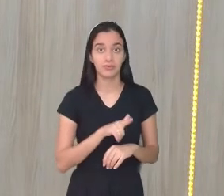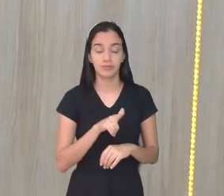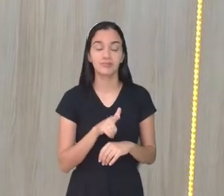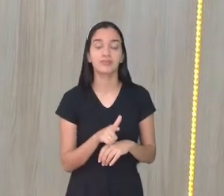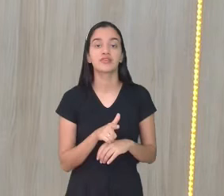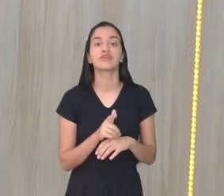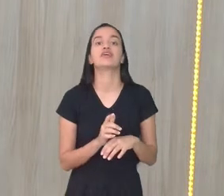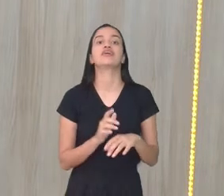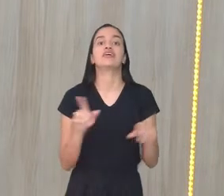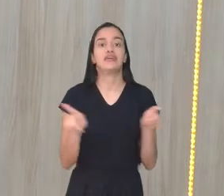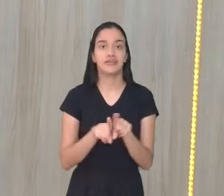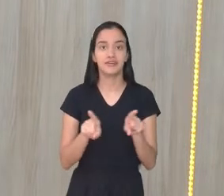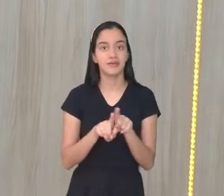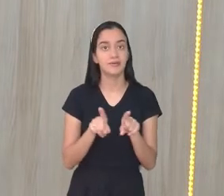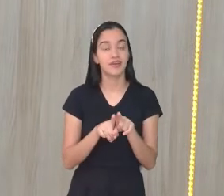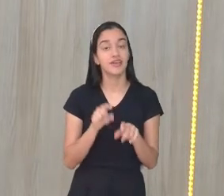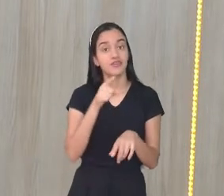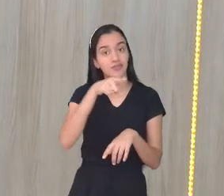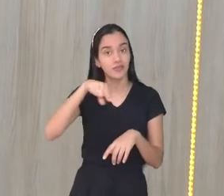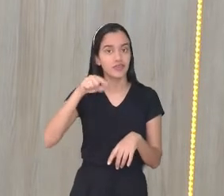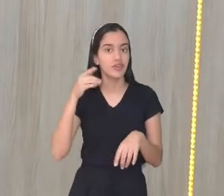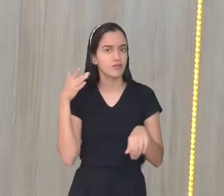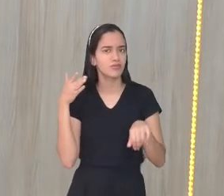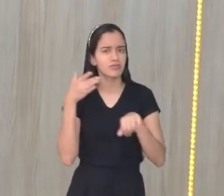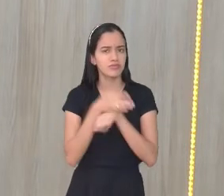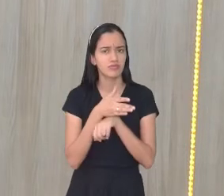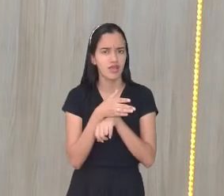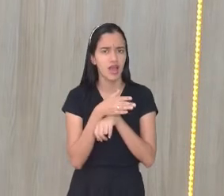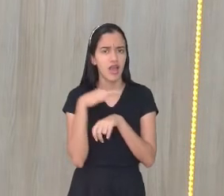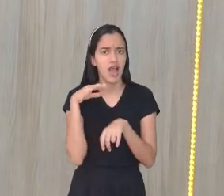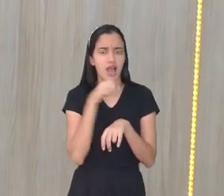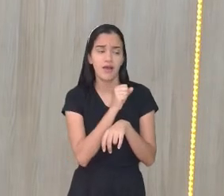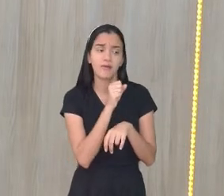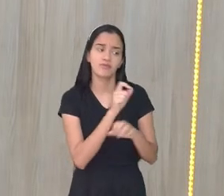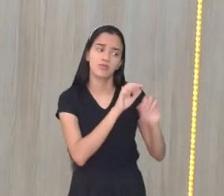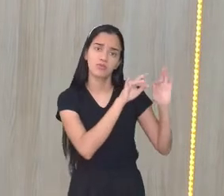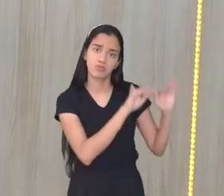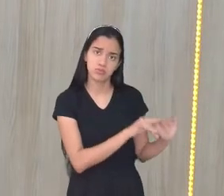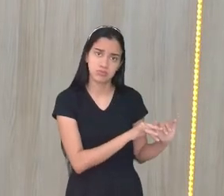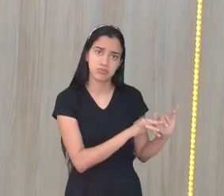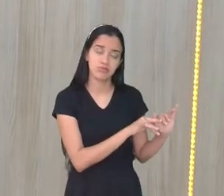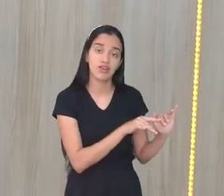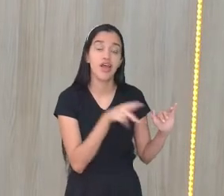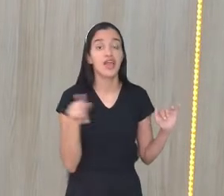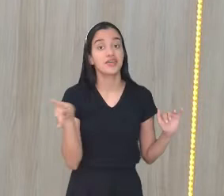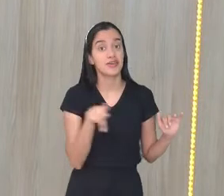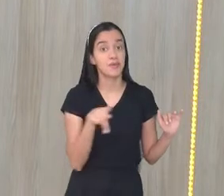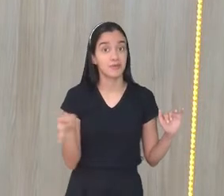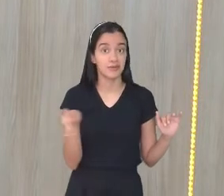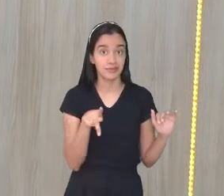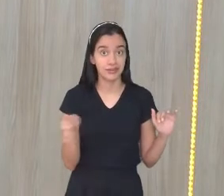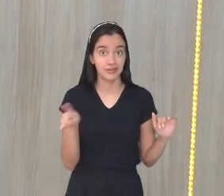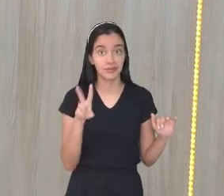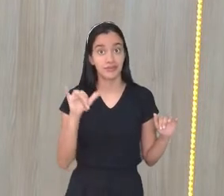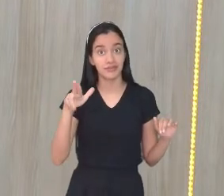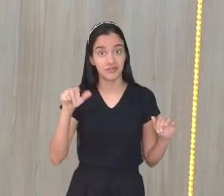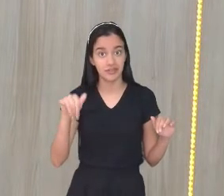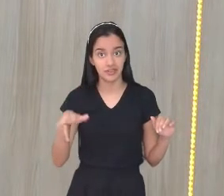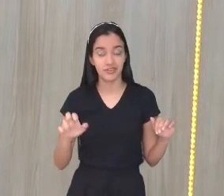você estará imediatamente falando comigo e a professora Viviane Santos